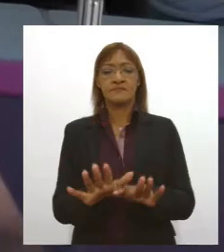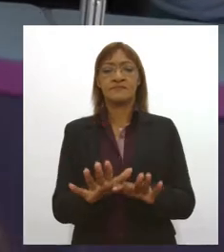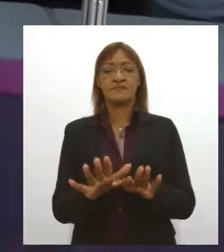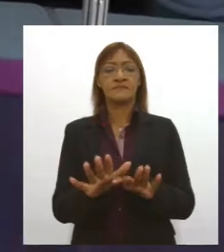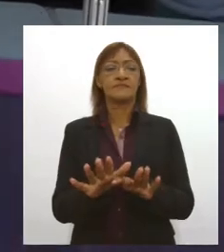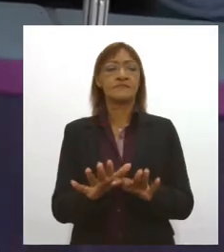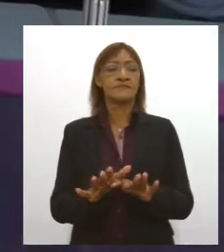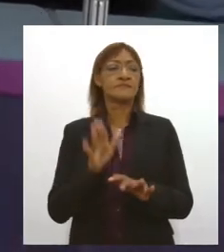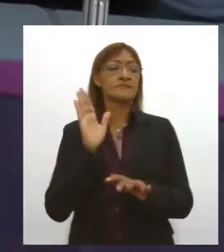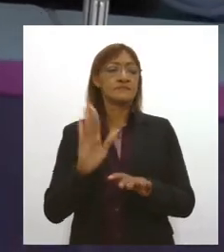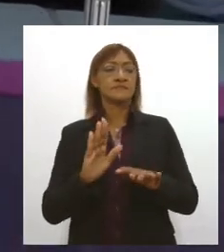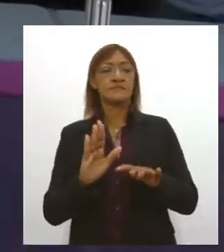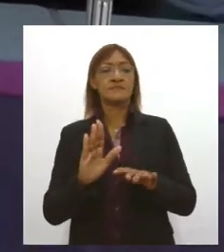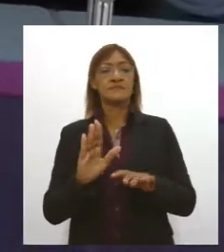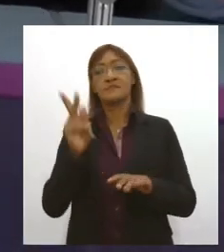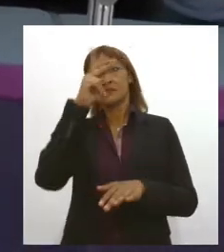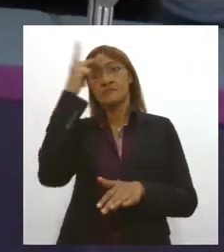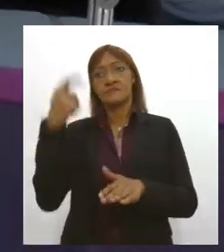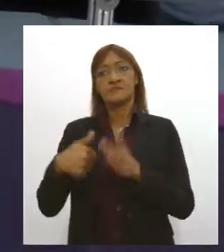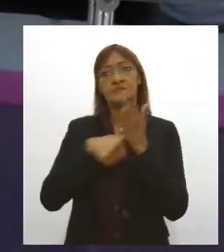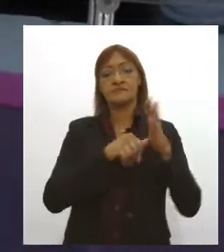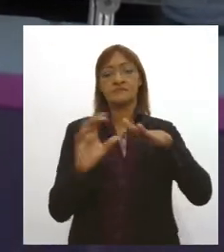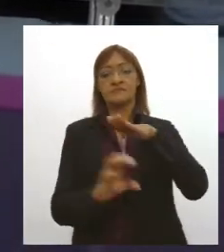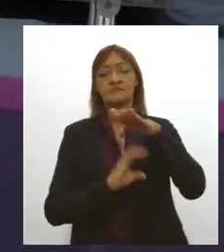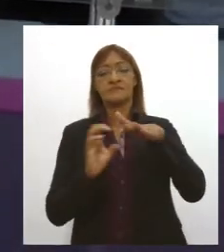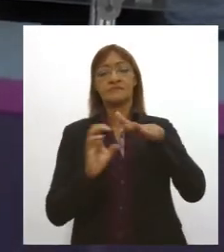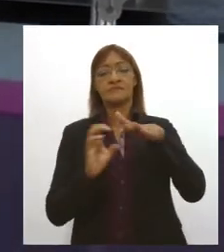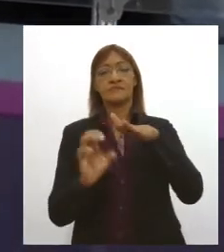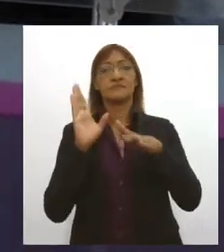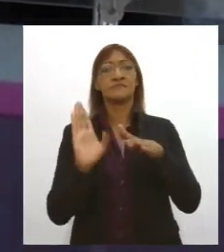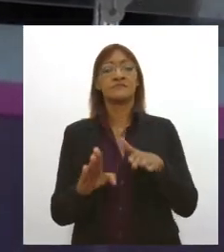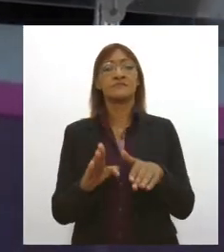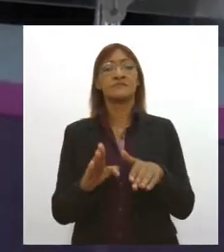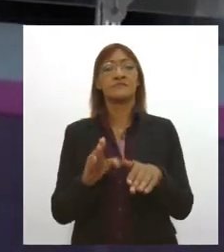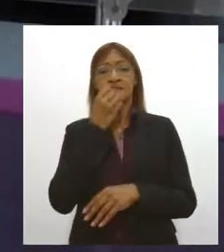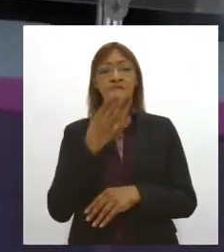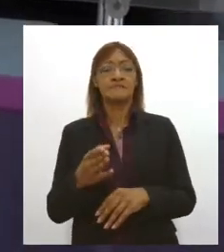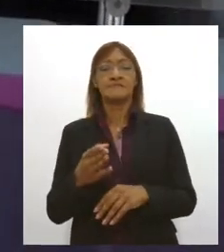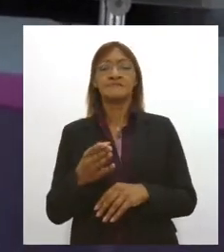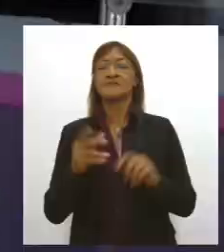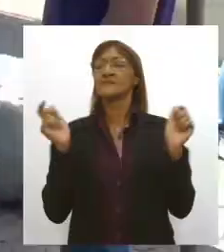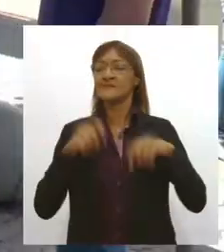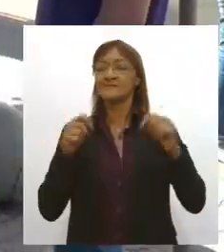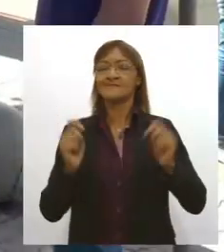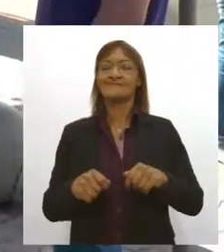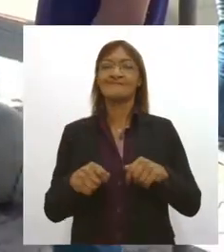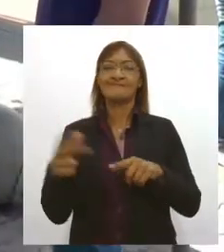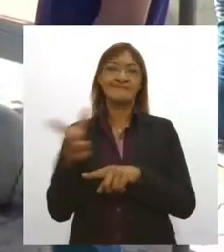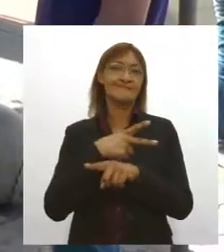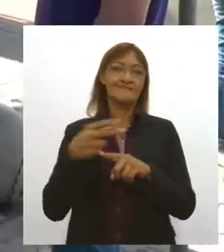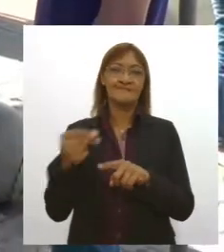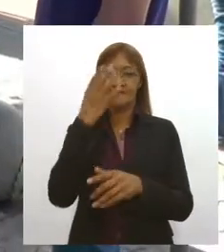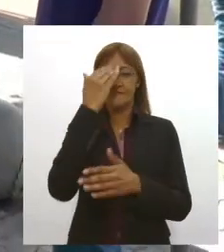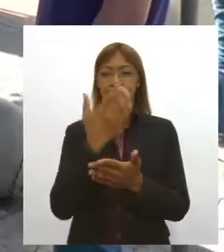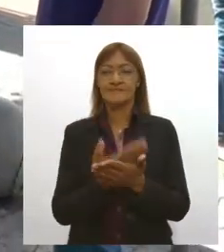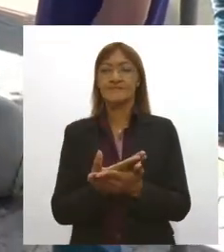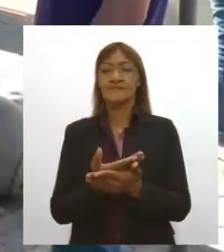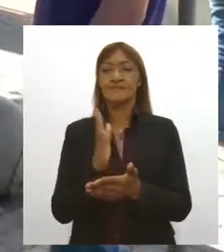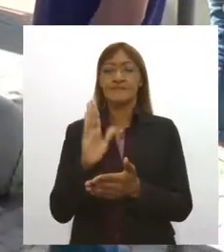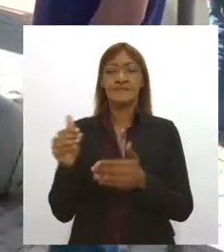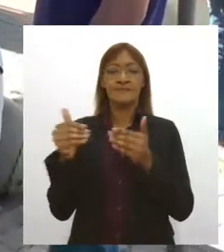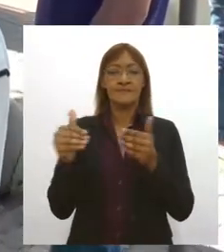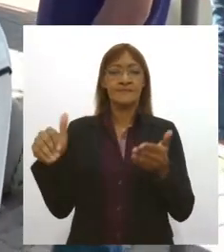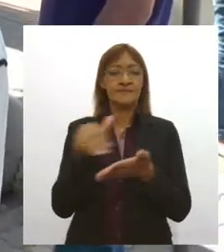pool de empresas que entra como parceiro, na verdade, fará com que essa campanha seja um sucesso absoluto, eu tenho certeza. De acordo com a Secretaria de Estado da